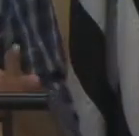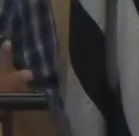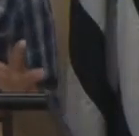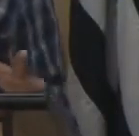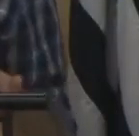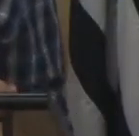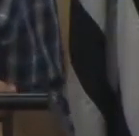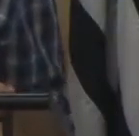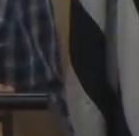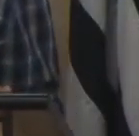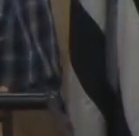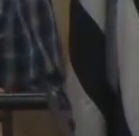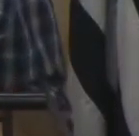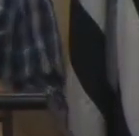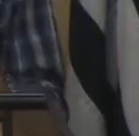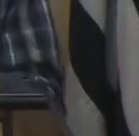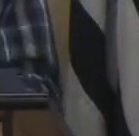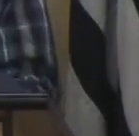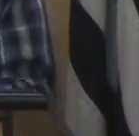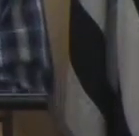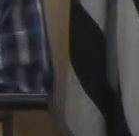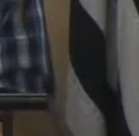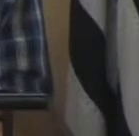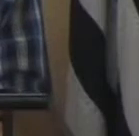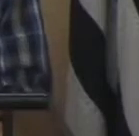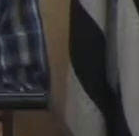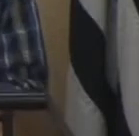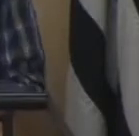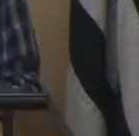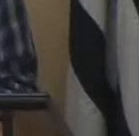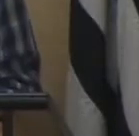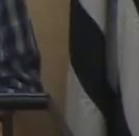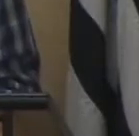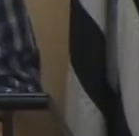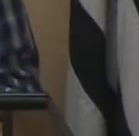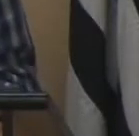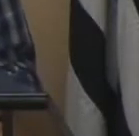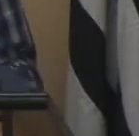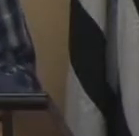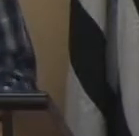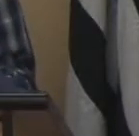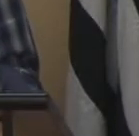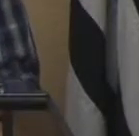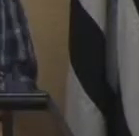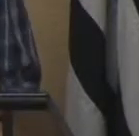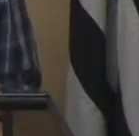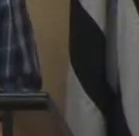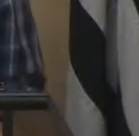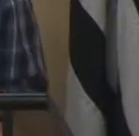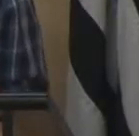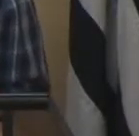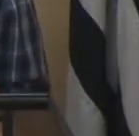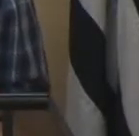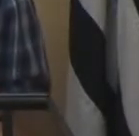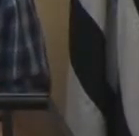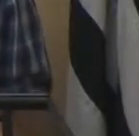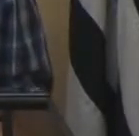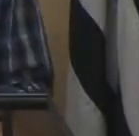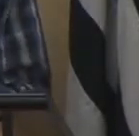explodiu porque não vai explodir mas a situação não está fácil e se aumentar o IPTU